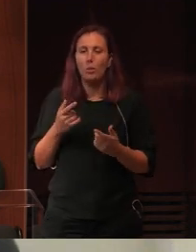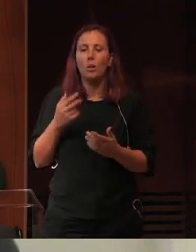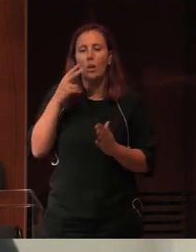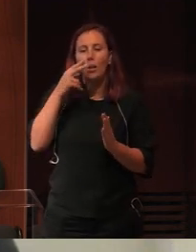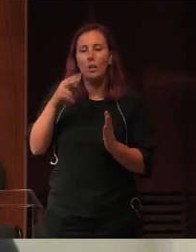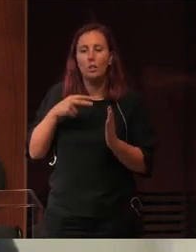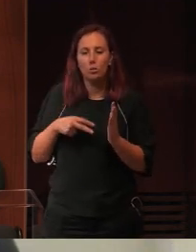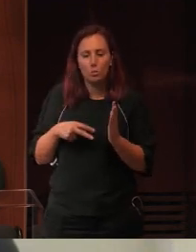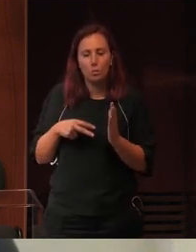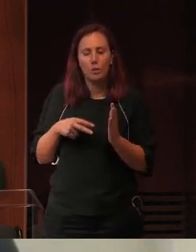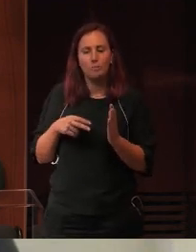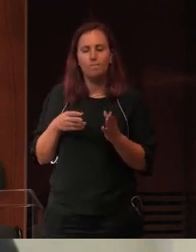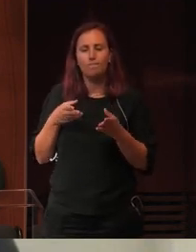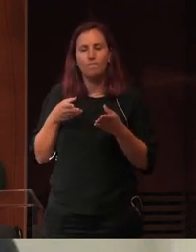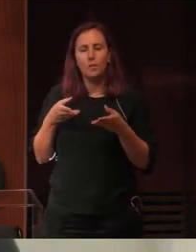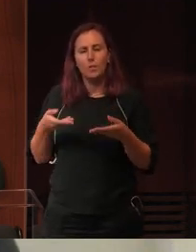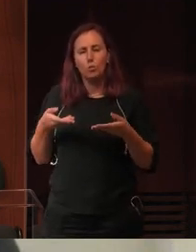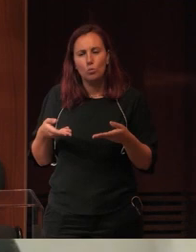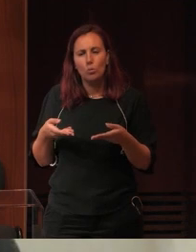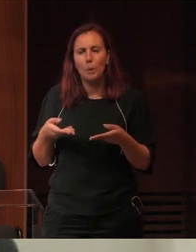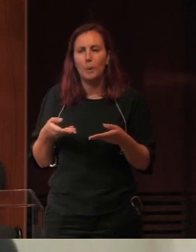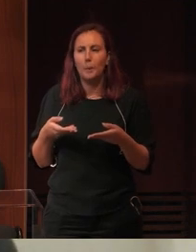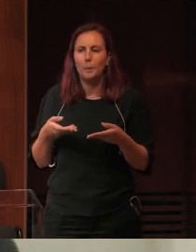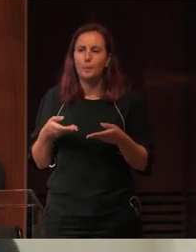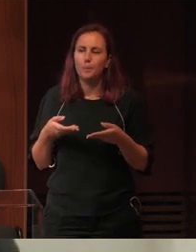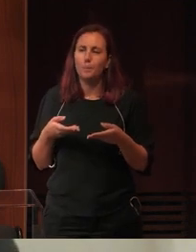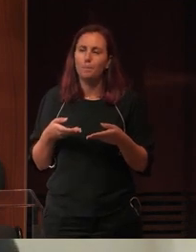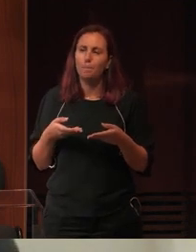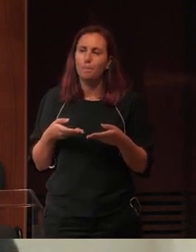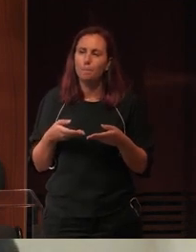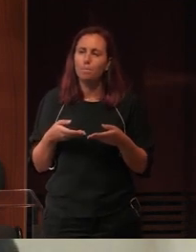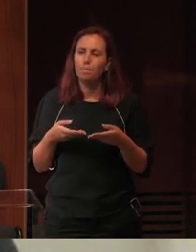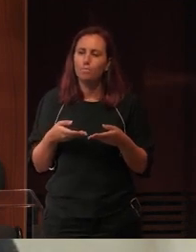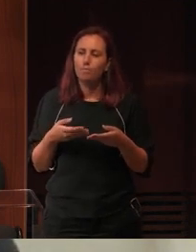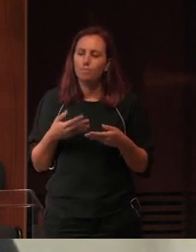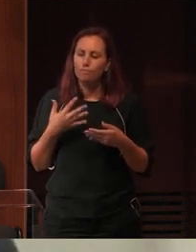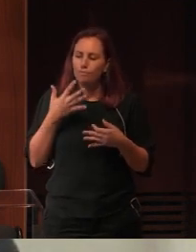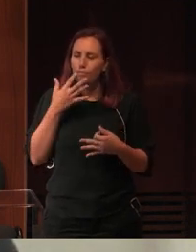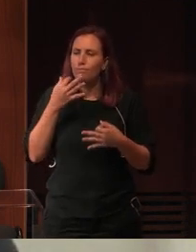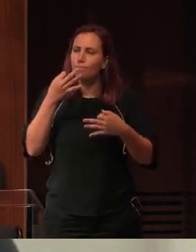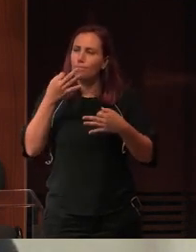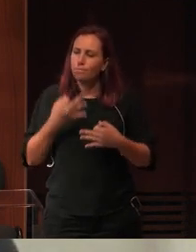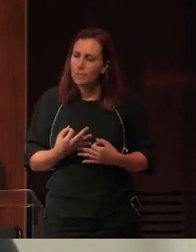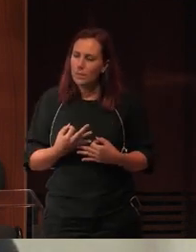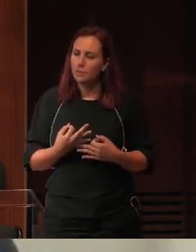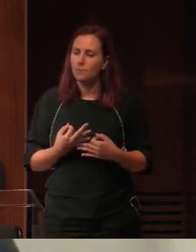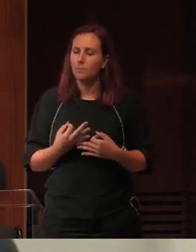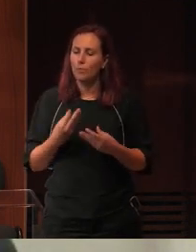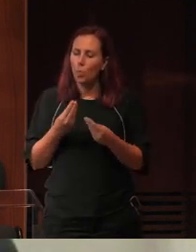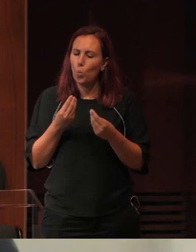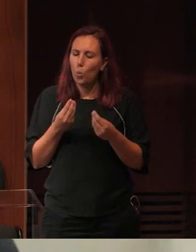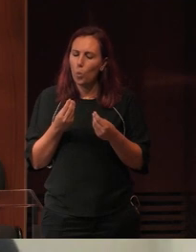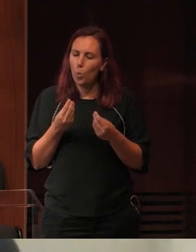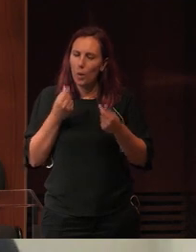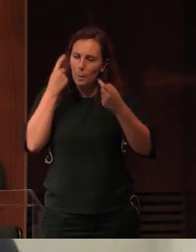situa-se como ou constitui a garantia da qualidade do nosso